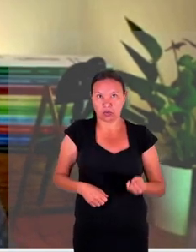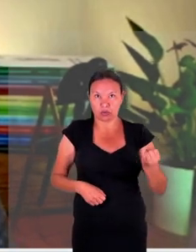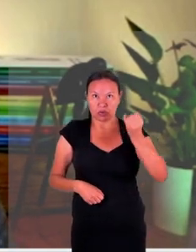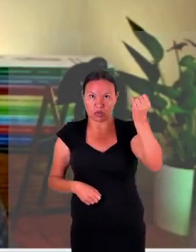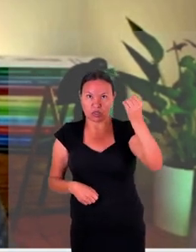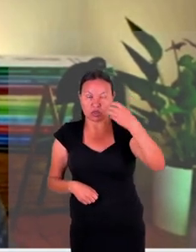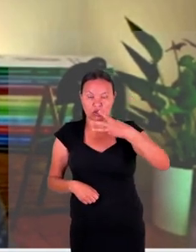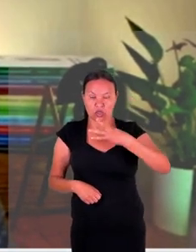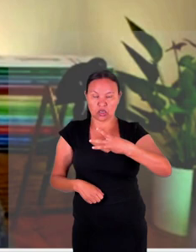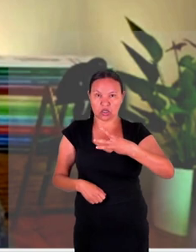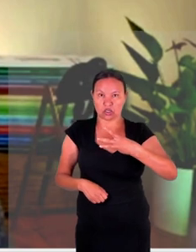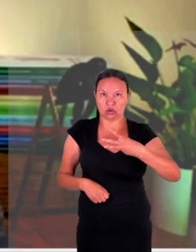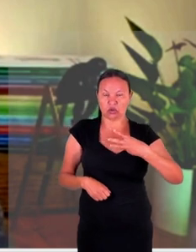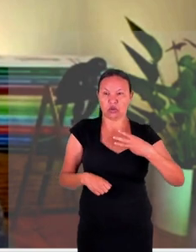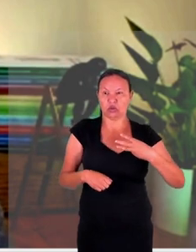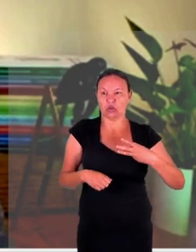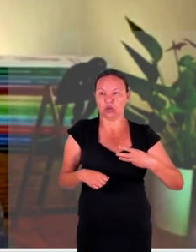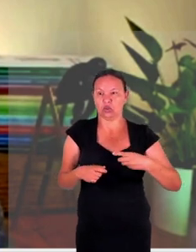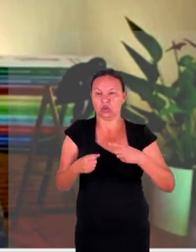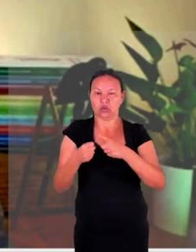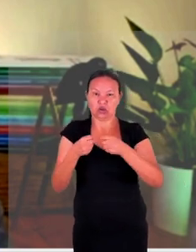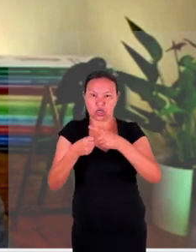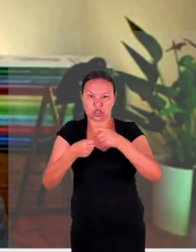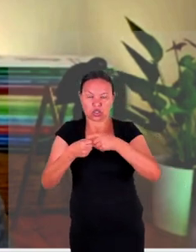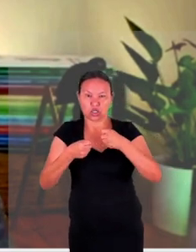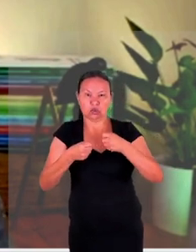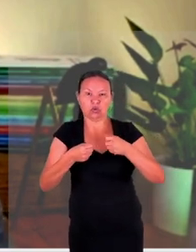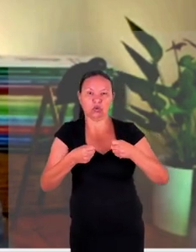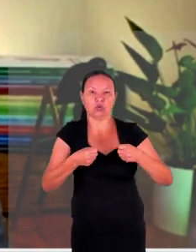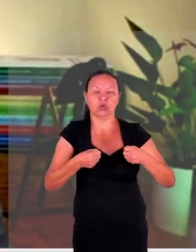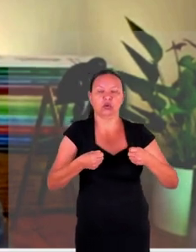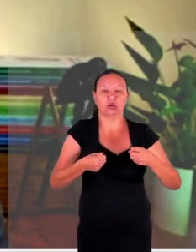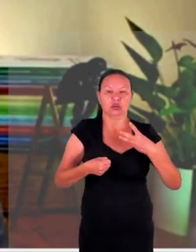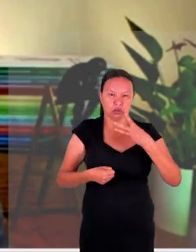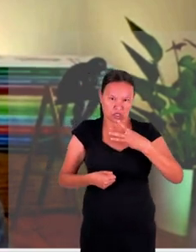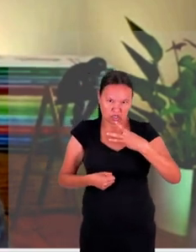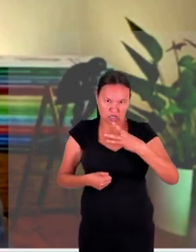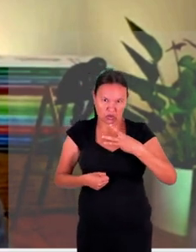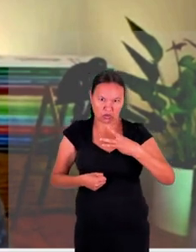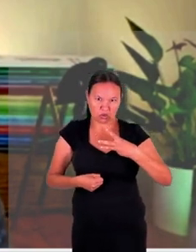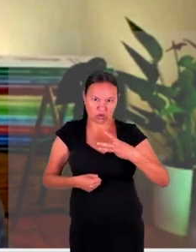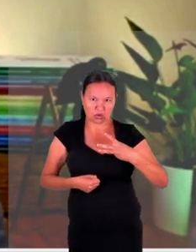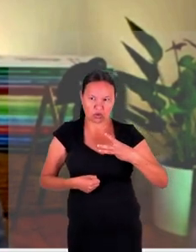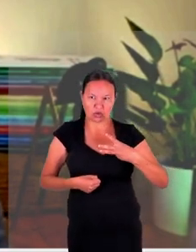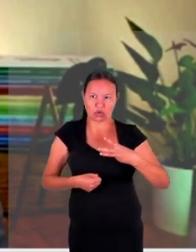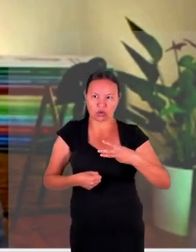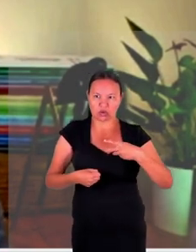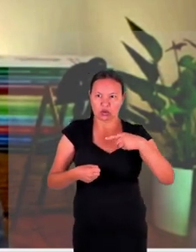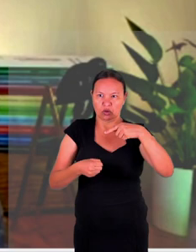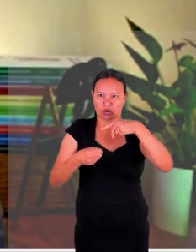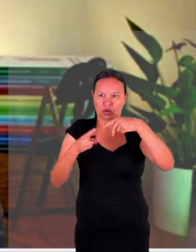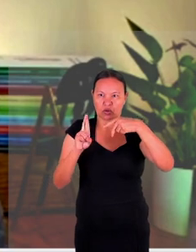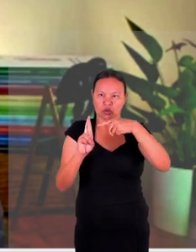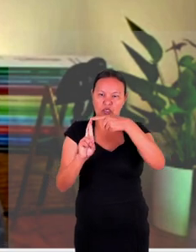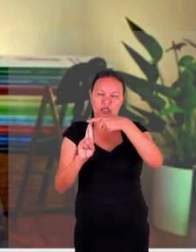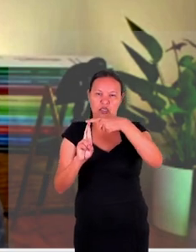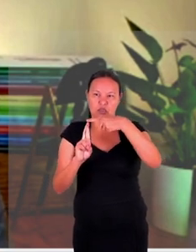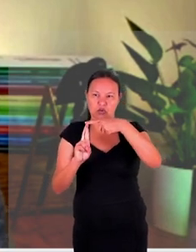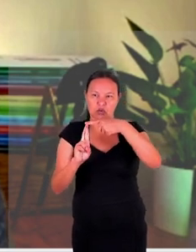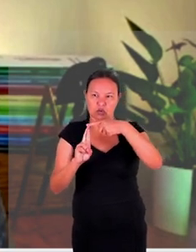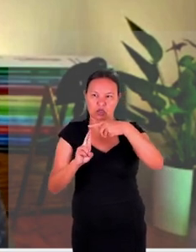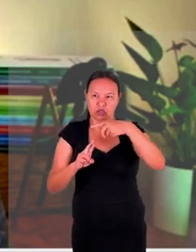terceiro especificamente no seu objetivo no seu inciso terceiro redução das desigualdades sociais